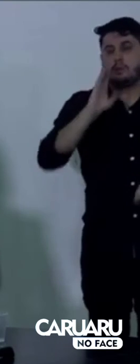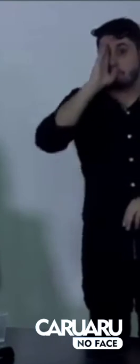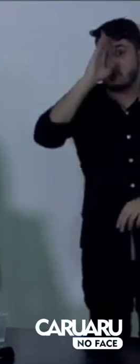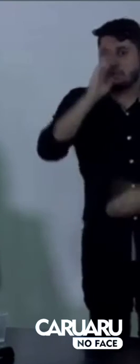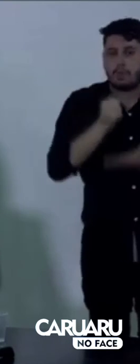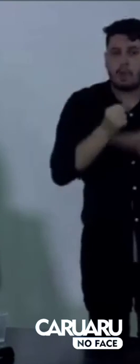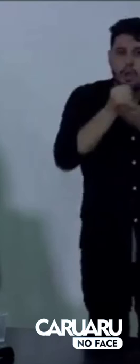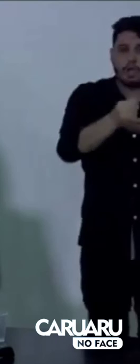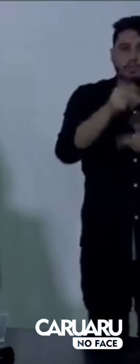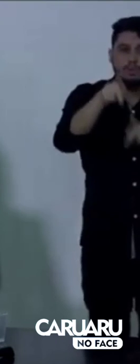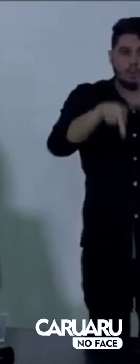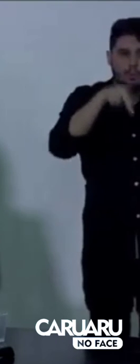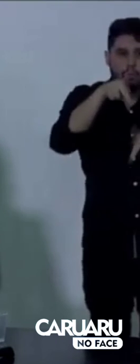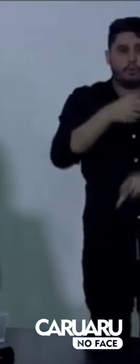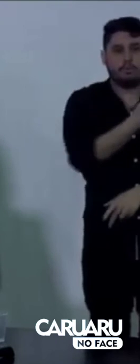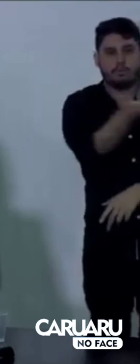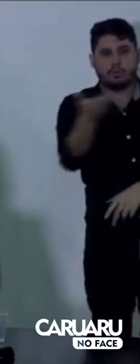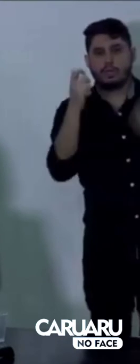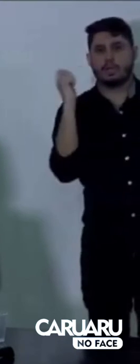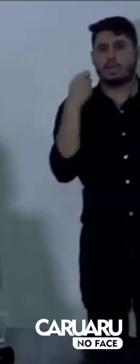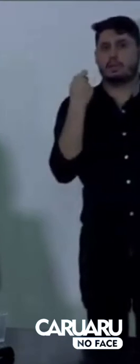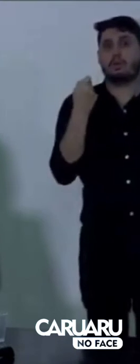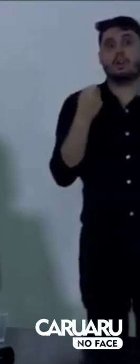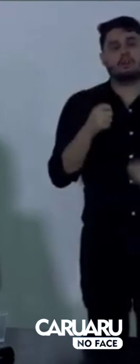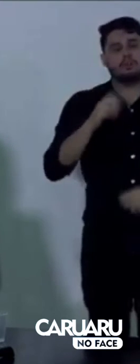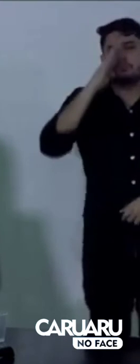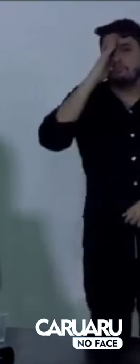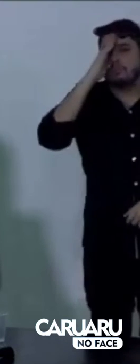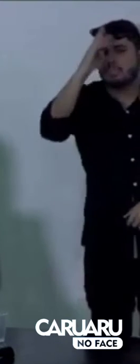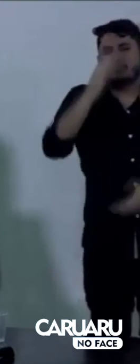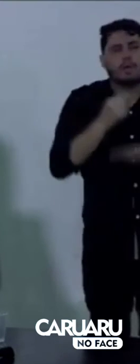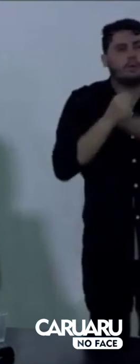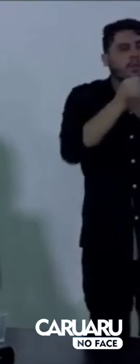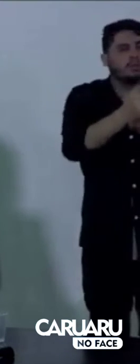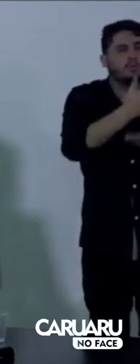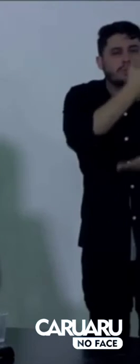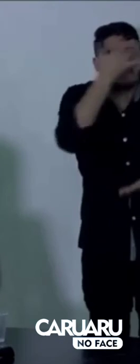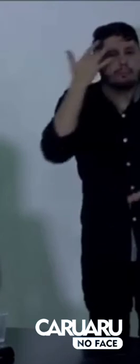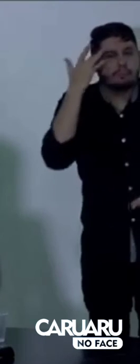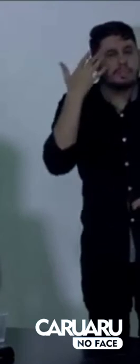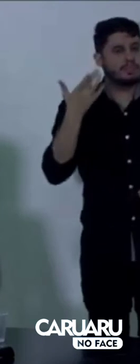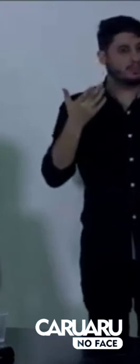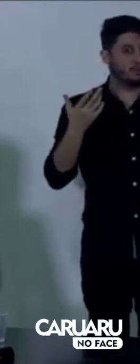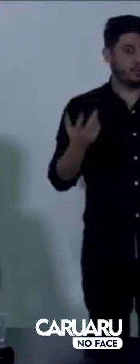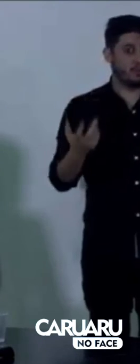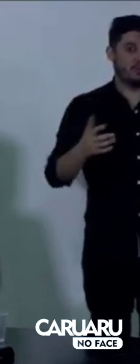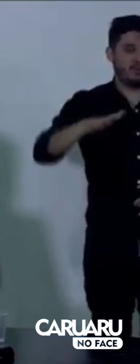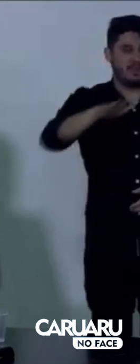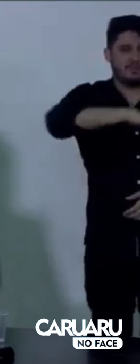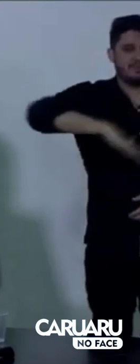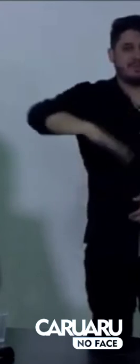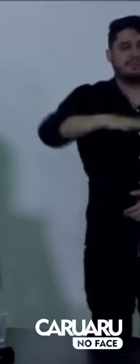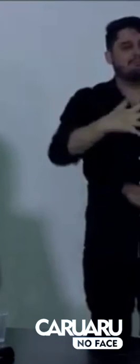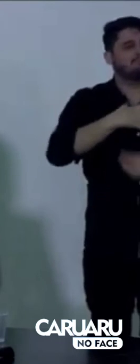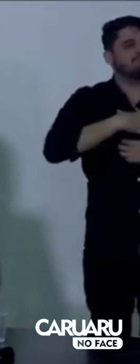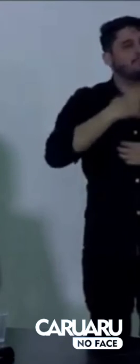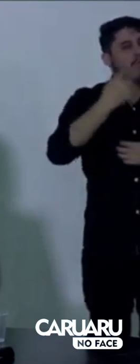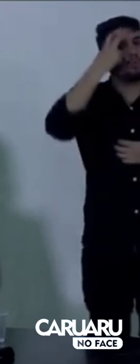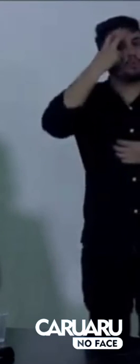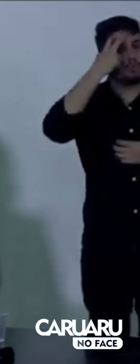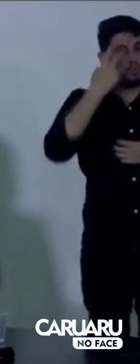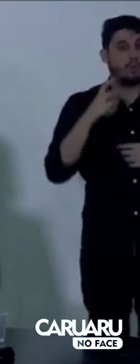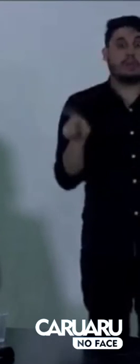de Caruaru, para tocar a alma do nosso povo num momento de tanto desafio, para mostrar e evidenciar a nossa capacidade de superação,